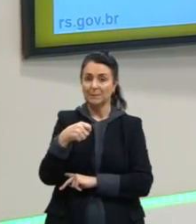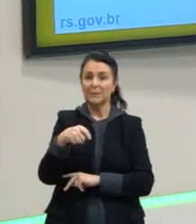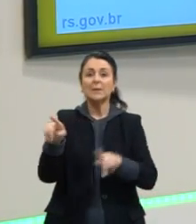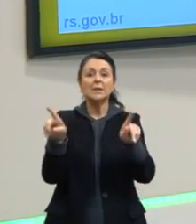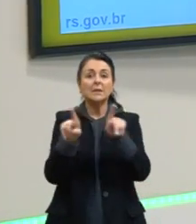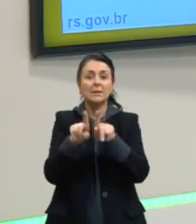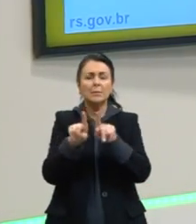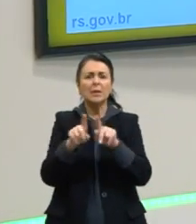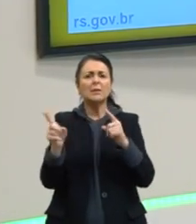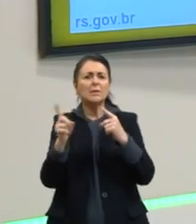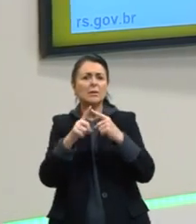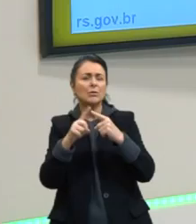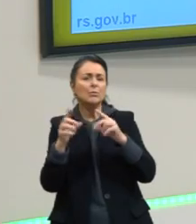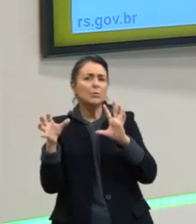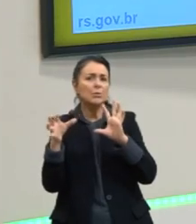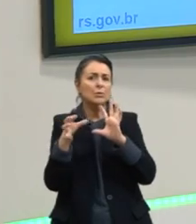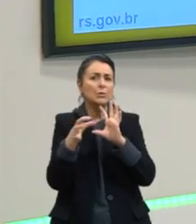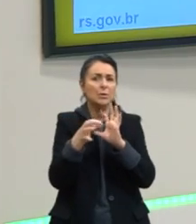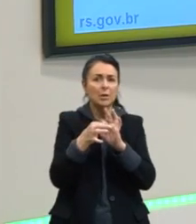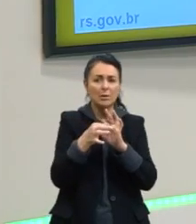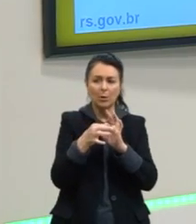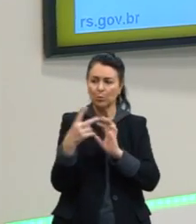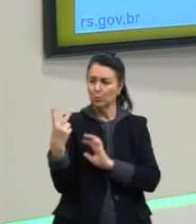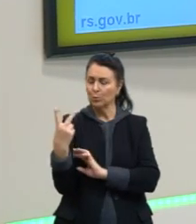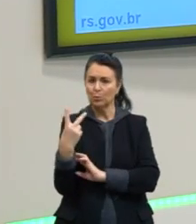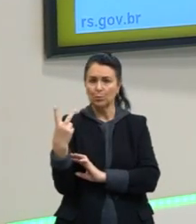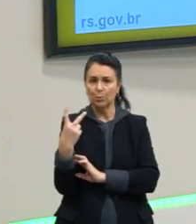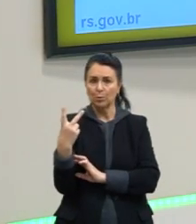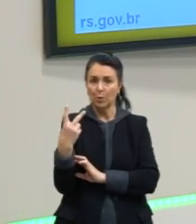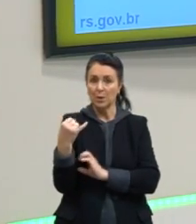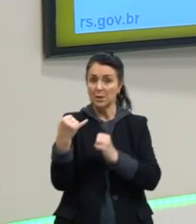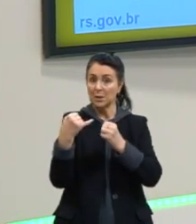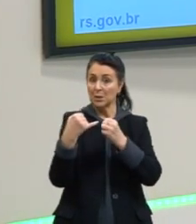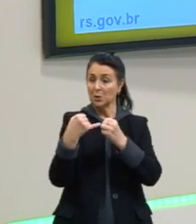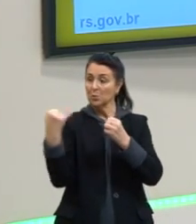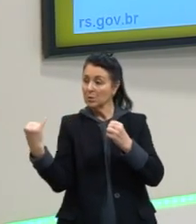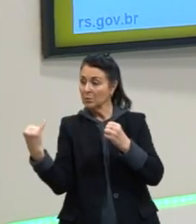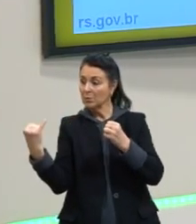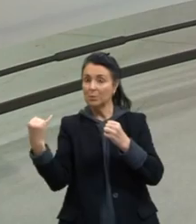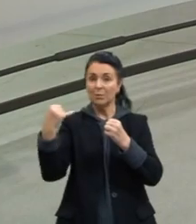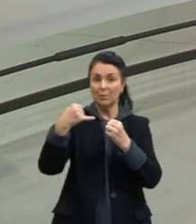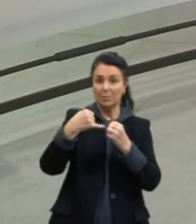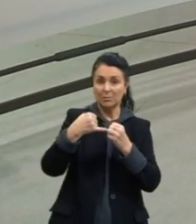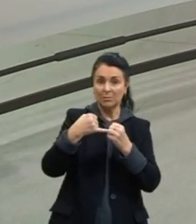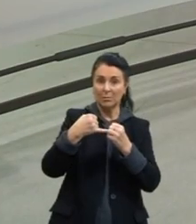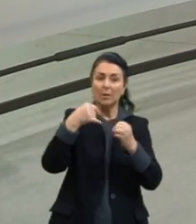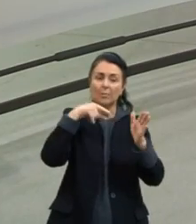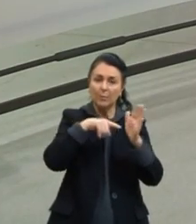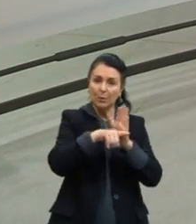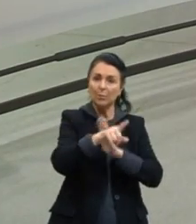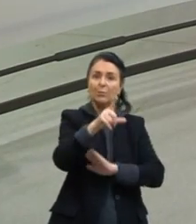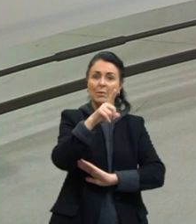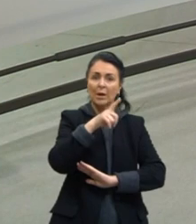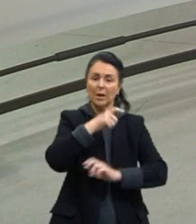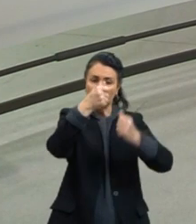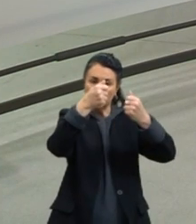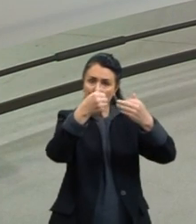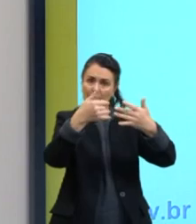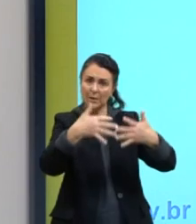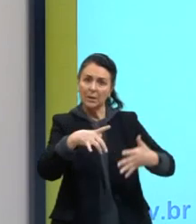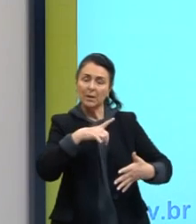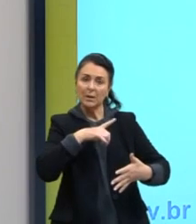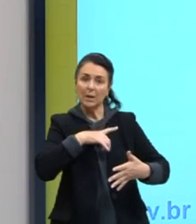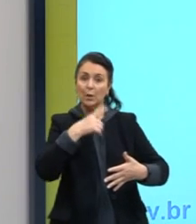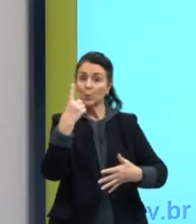também, que tipo de ligação ocorre entre dois íons, né? Um cátion, um ânion, porque o enunciado fala que tem um ânion,